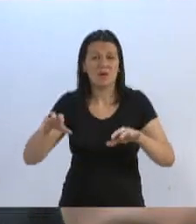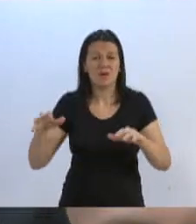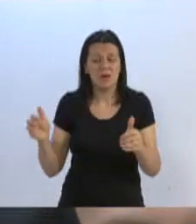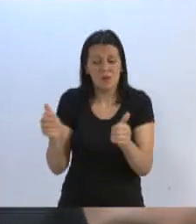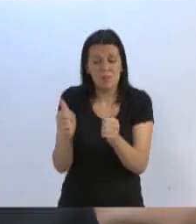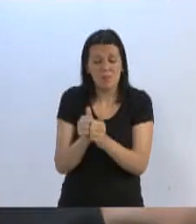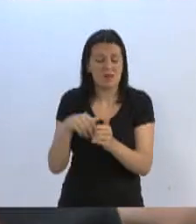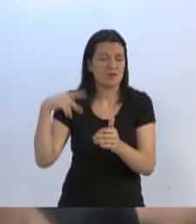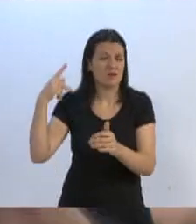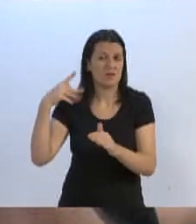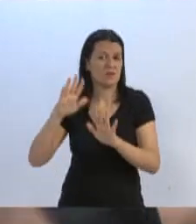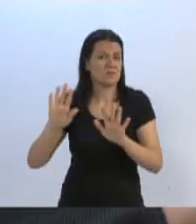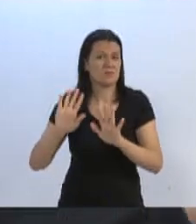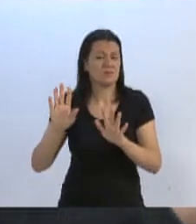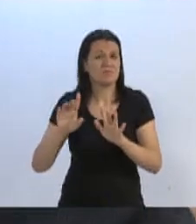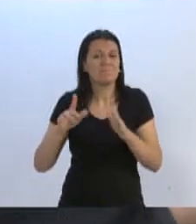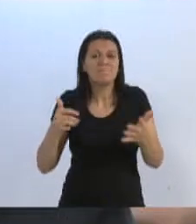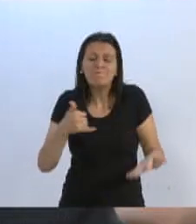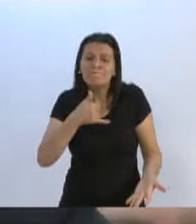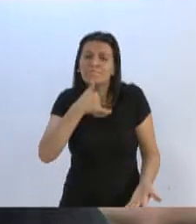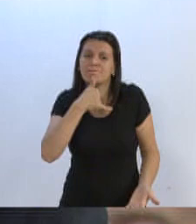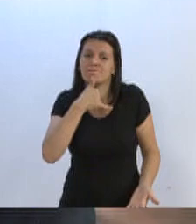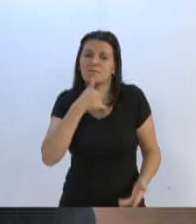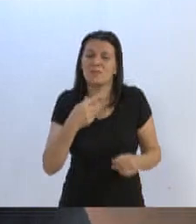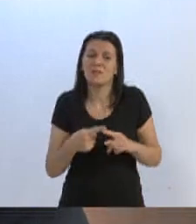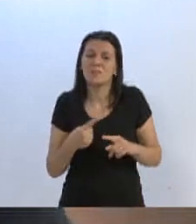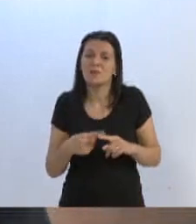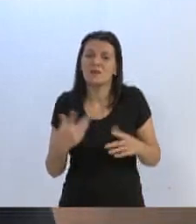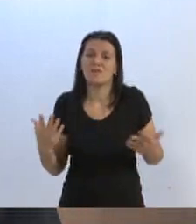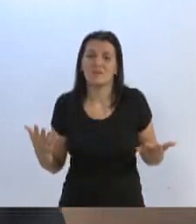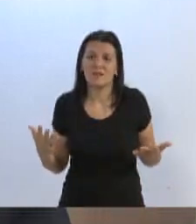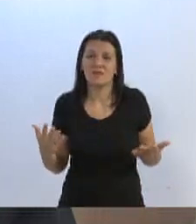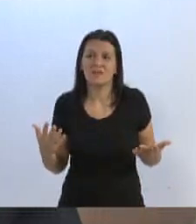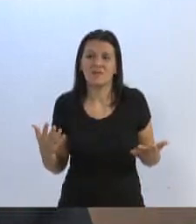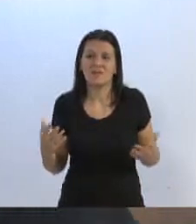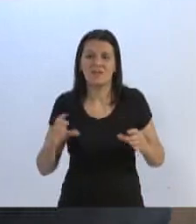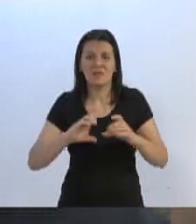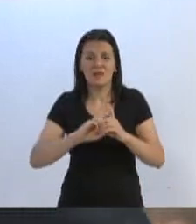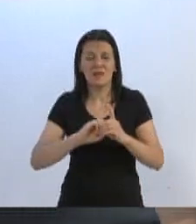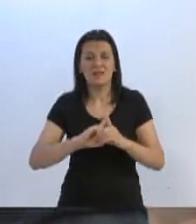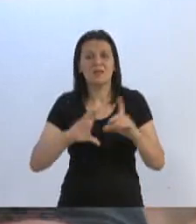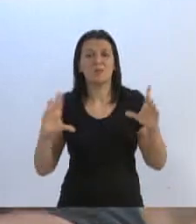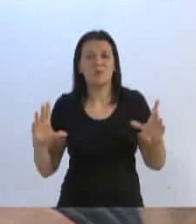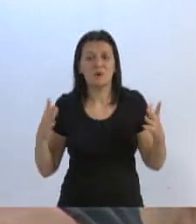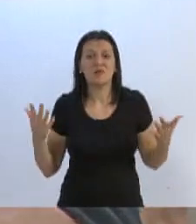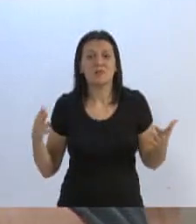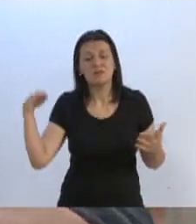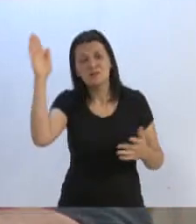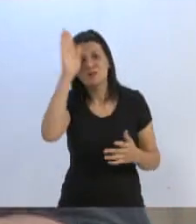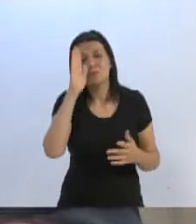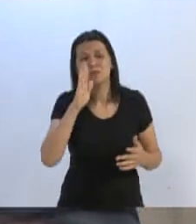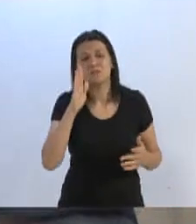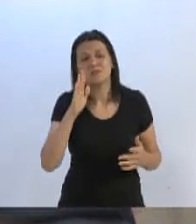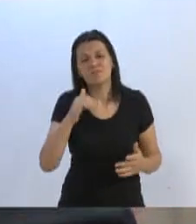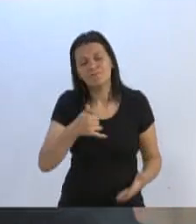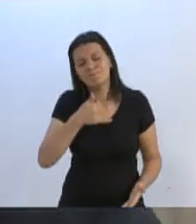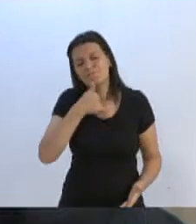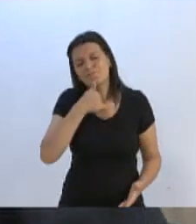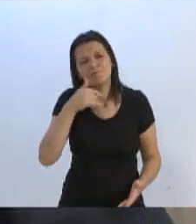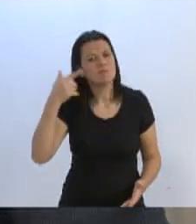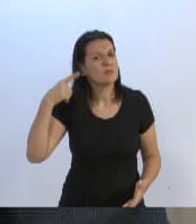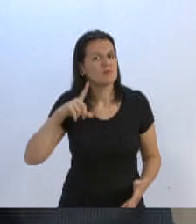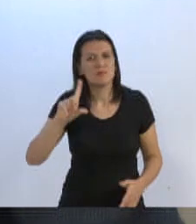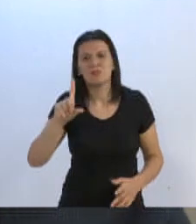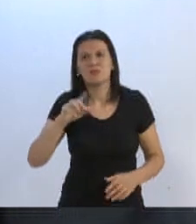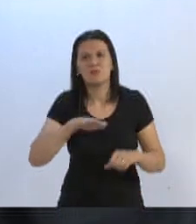Isso é lamentável. Nós estamos falando de um dos pilares da existência da democracia do nosso país. Infelizmente, não conseguimos